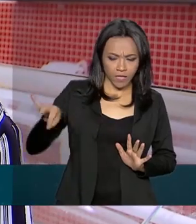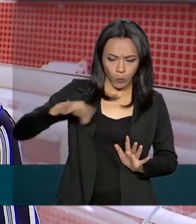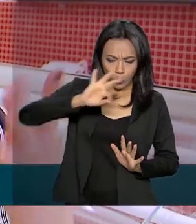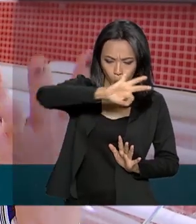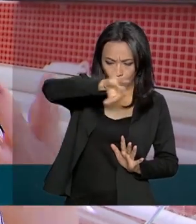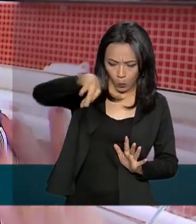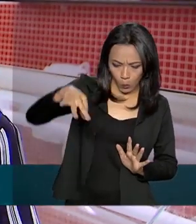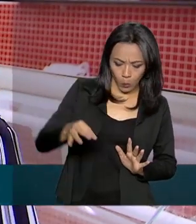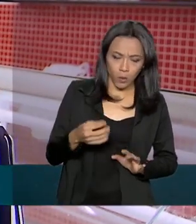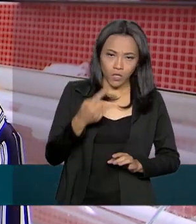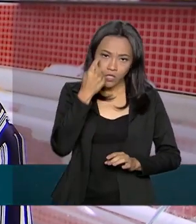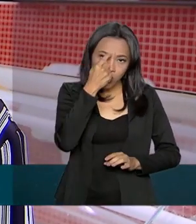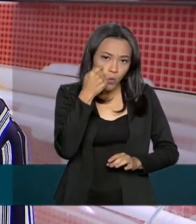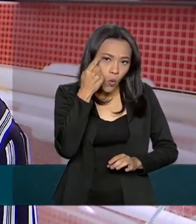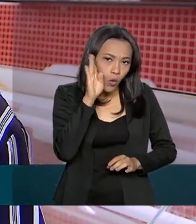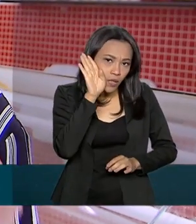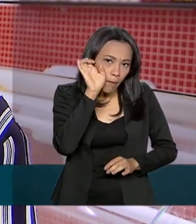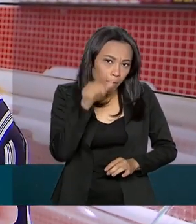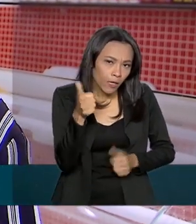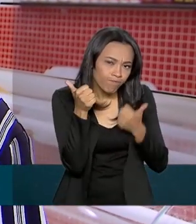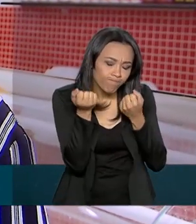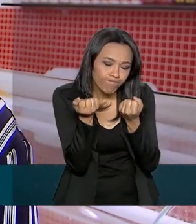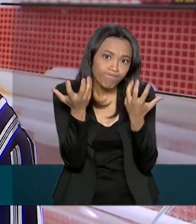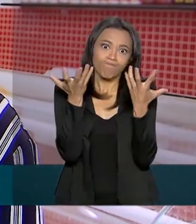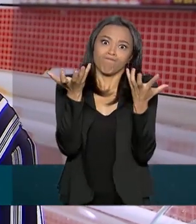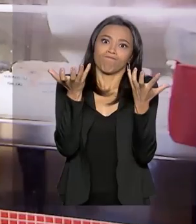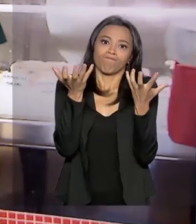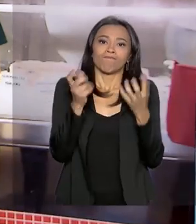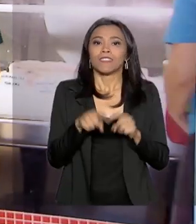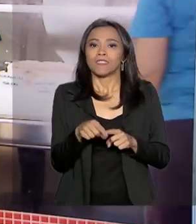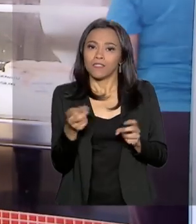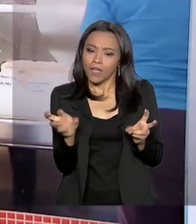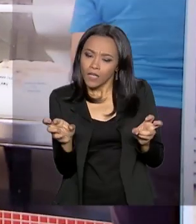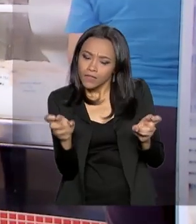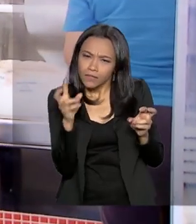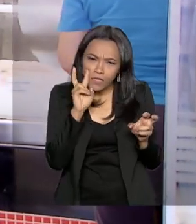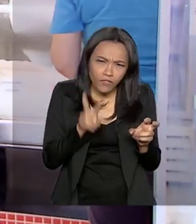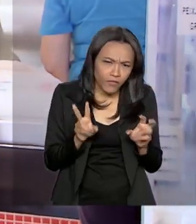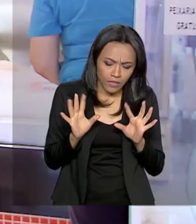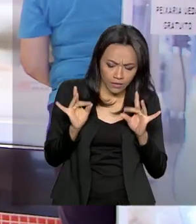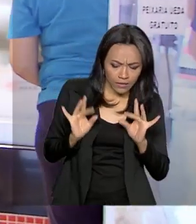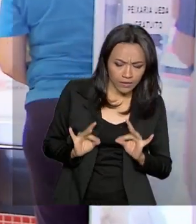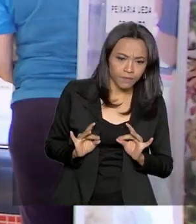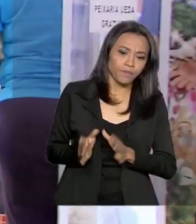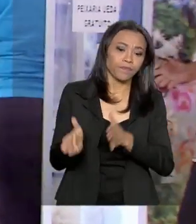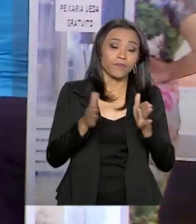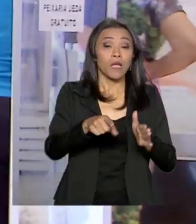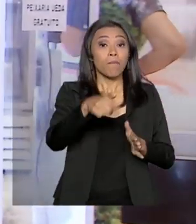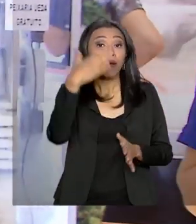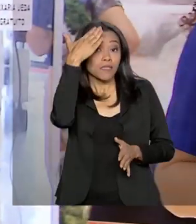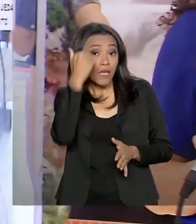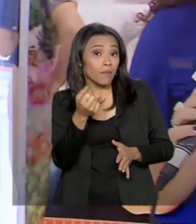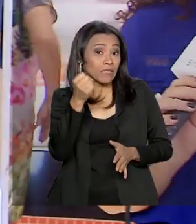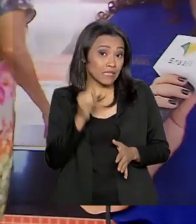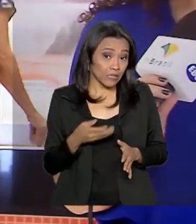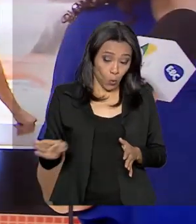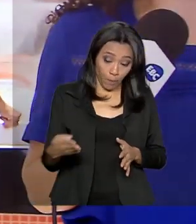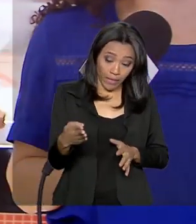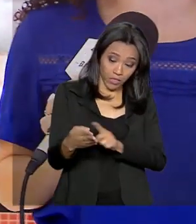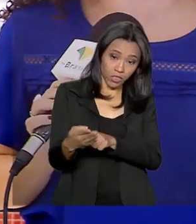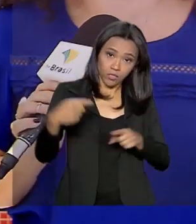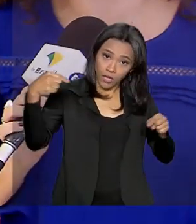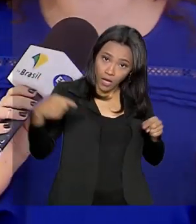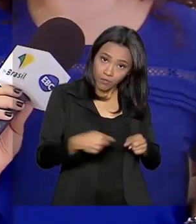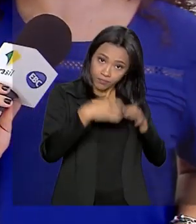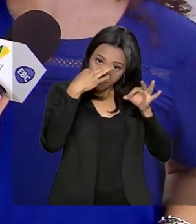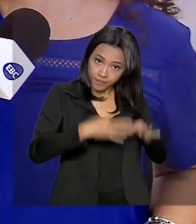em volta, se o olho do peixe está bem vivo, se o camarão está durinho. Para garantir que o peixe que o consumidor põe na sacola é realmente o